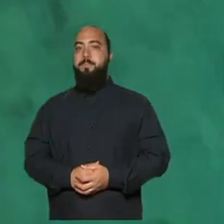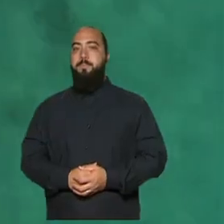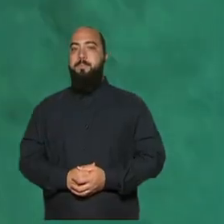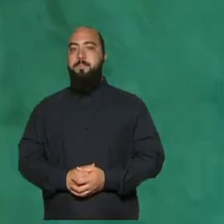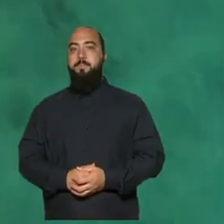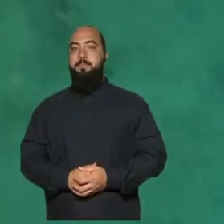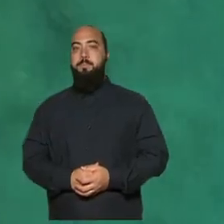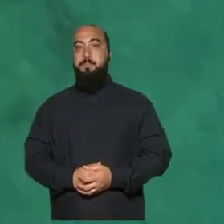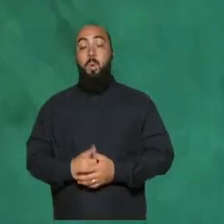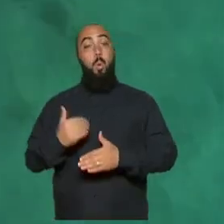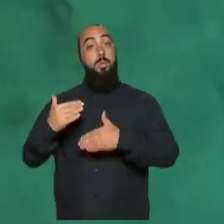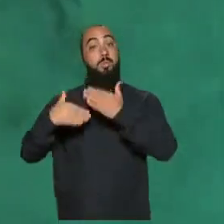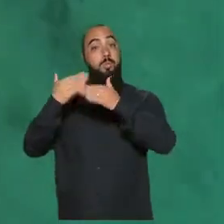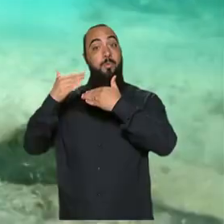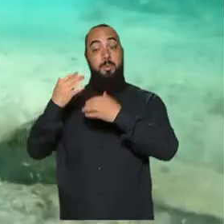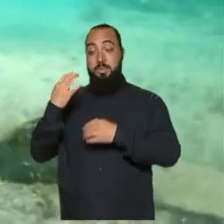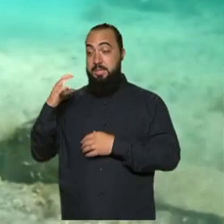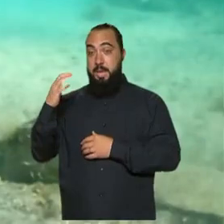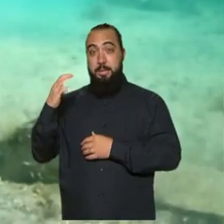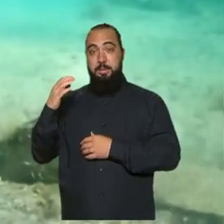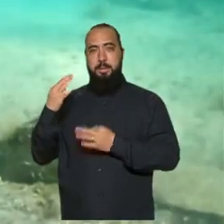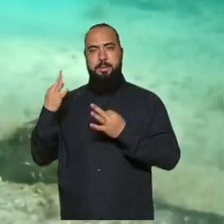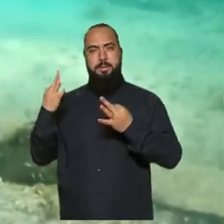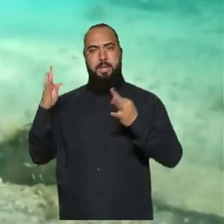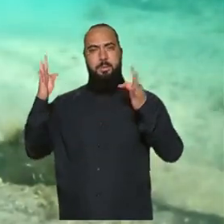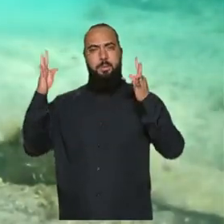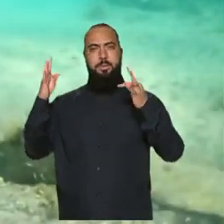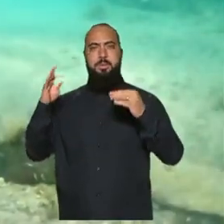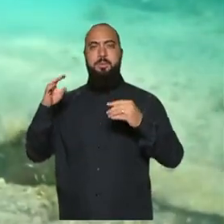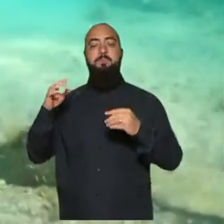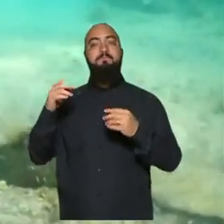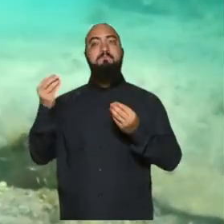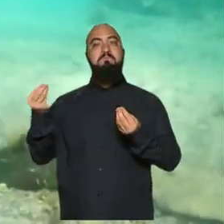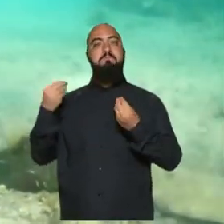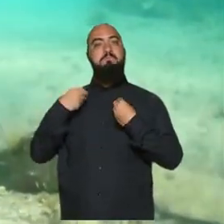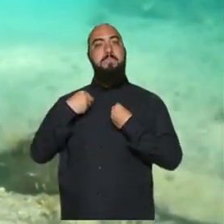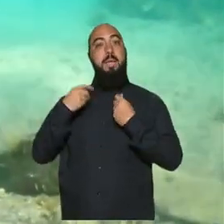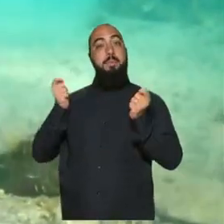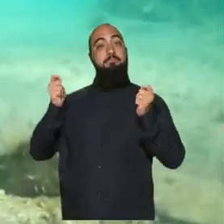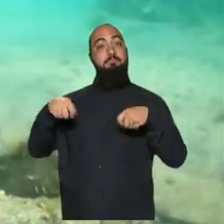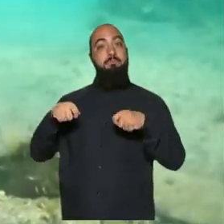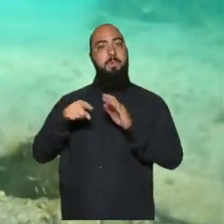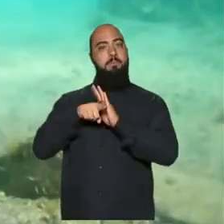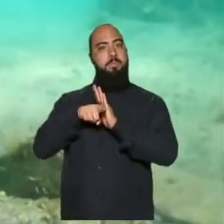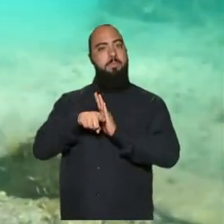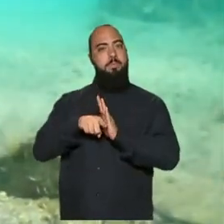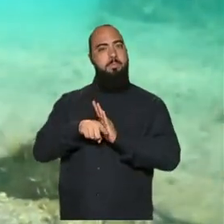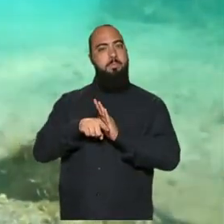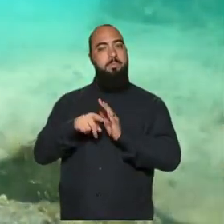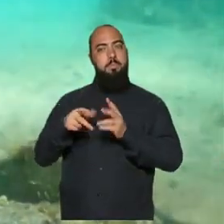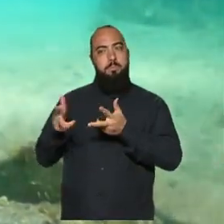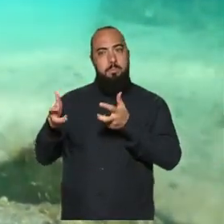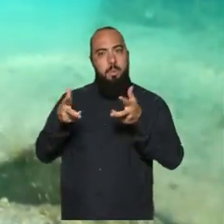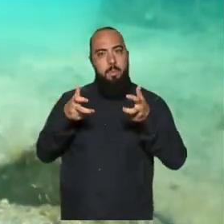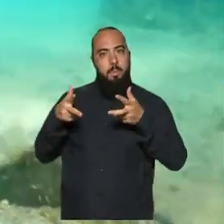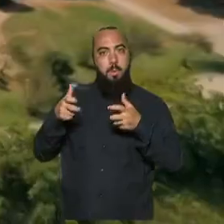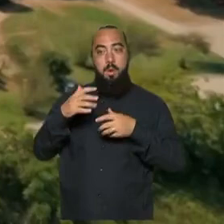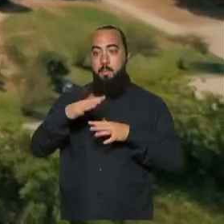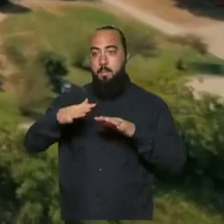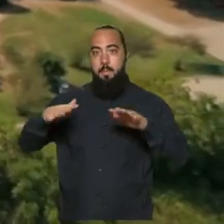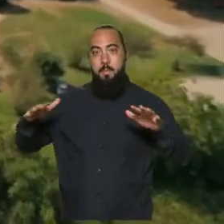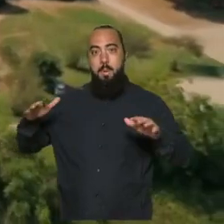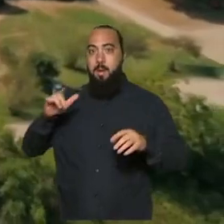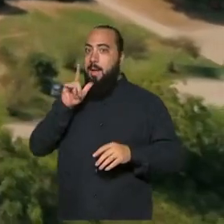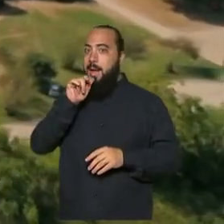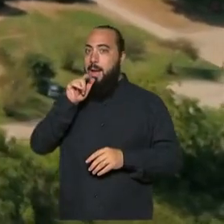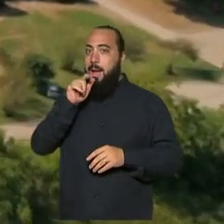O desenvolvimento da ciência e da tecnologia nos permite cada vez mais pesquisar e explorar as águas salgadas que